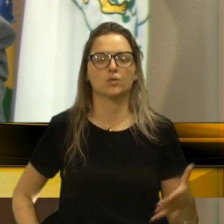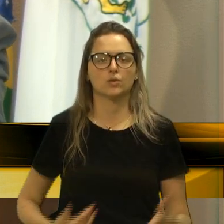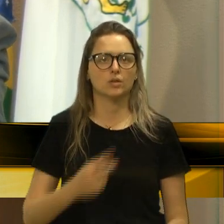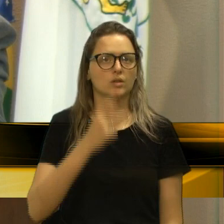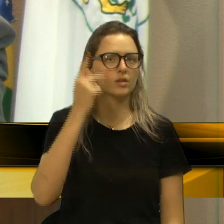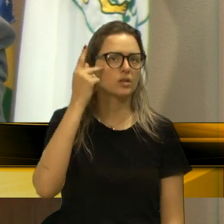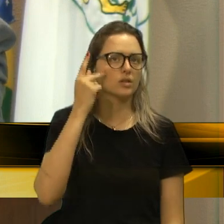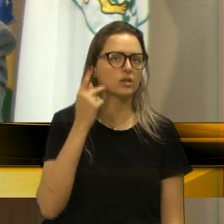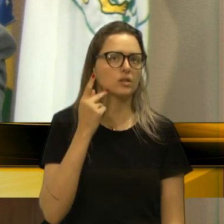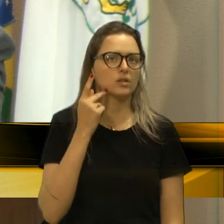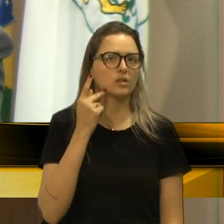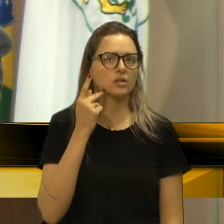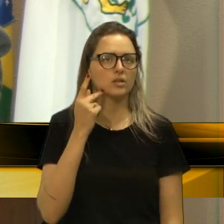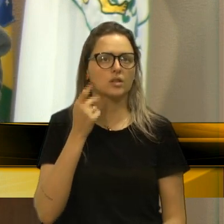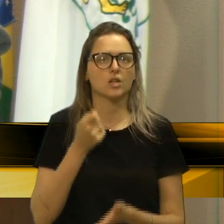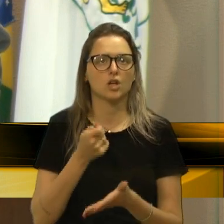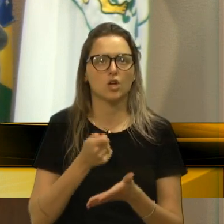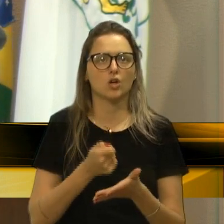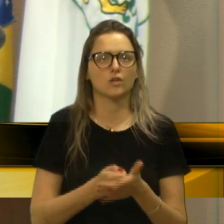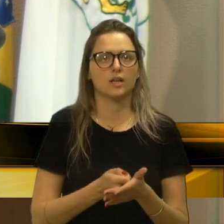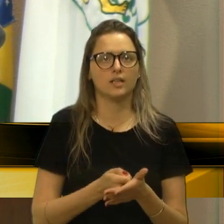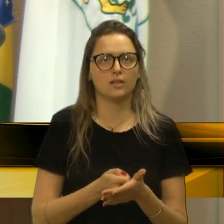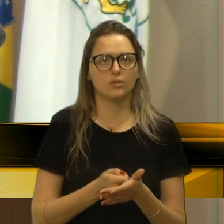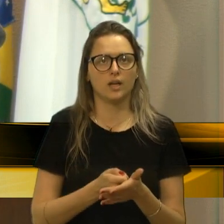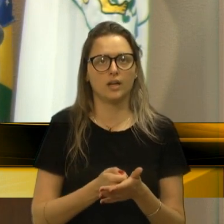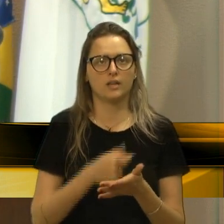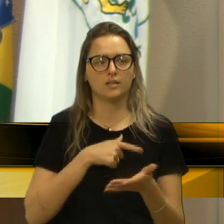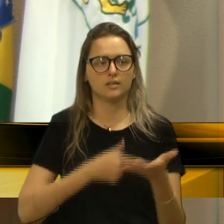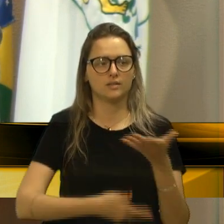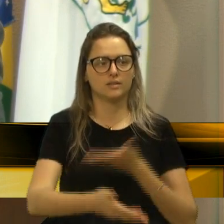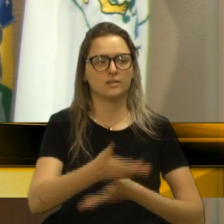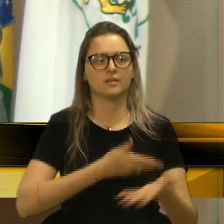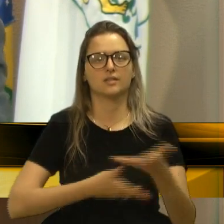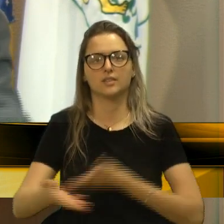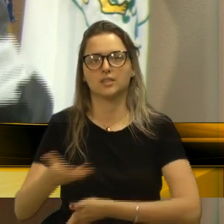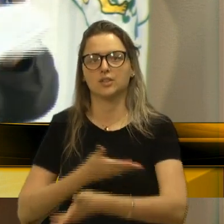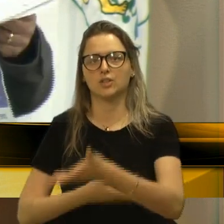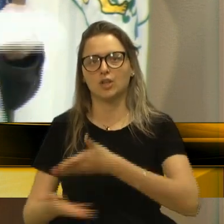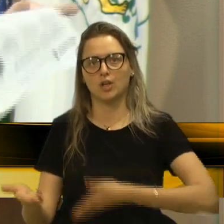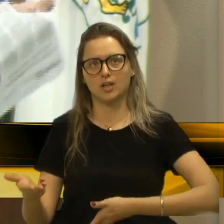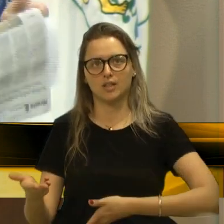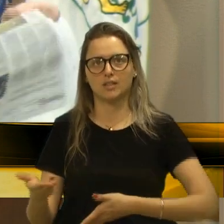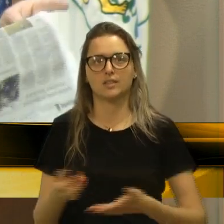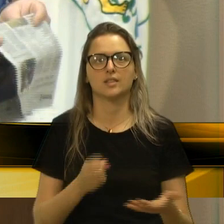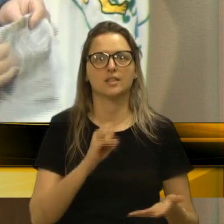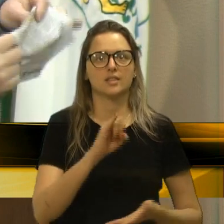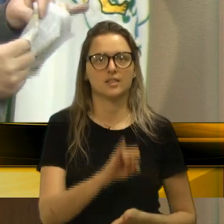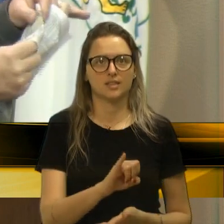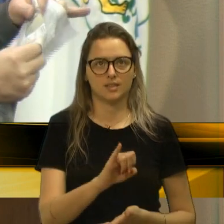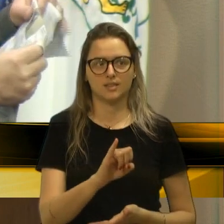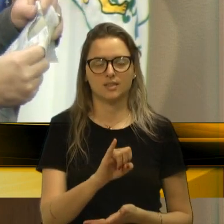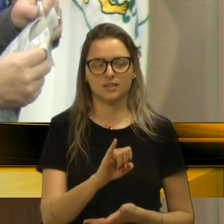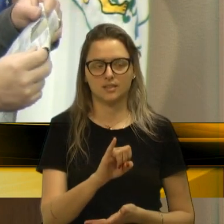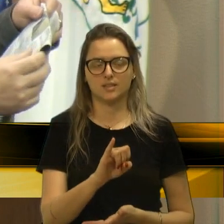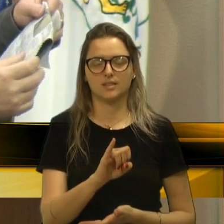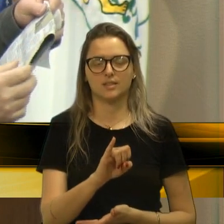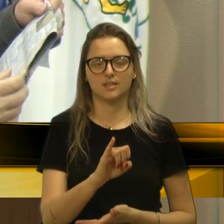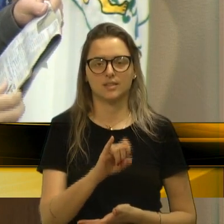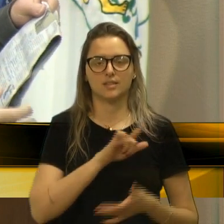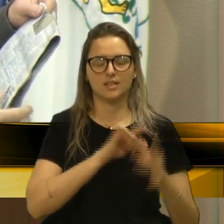Guerra, em outras palavras, está confirmando que tem troca-troca, que tem toma lá e dá cá. Se aqui embaixo mesmo eu falei aqui,